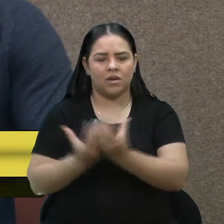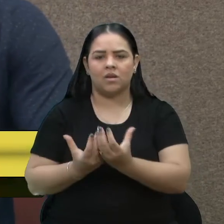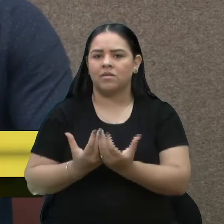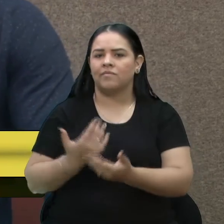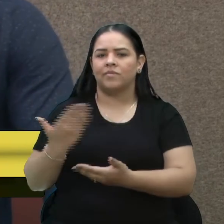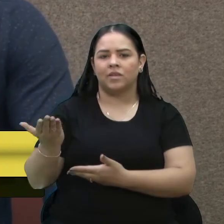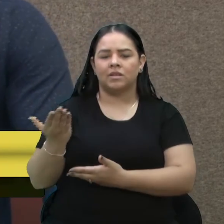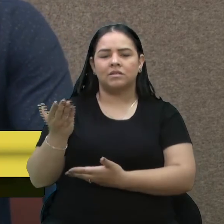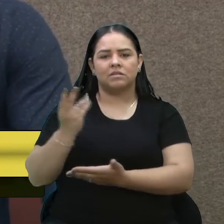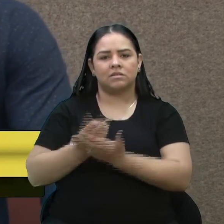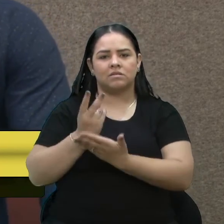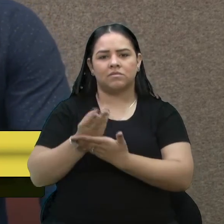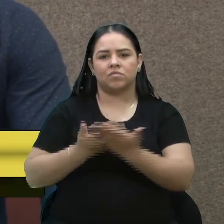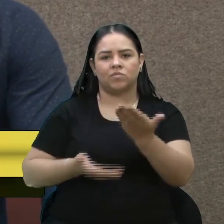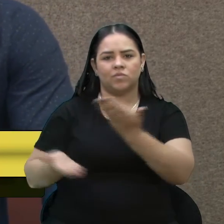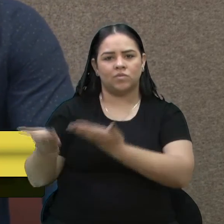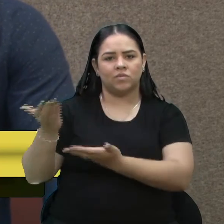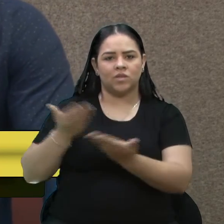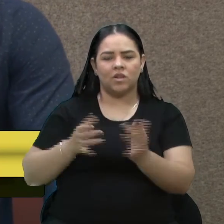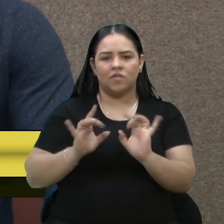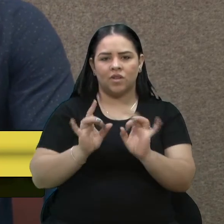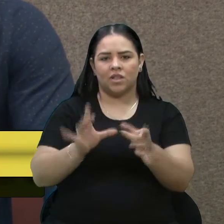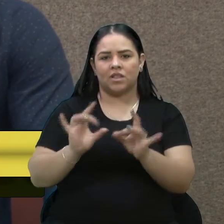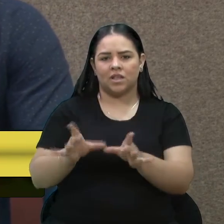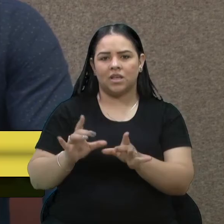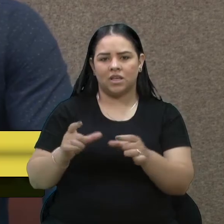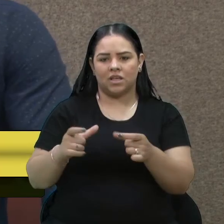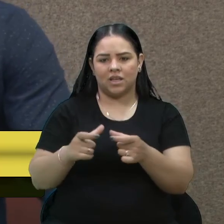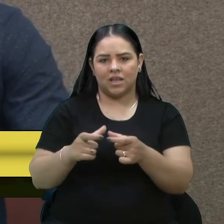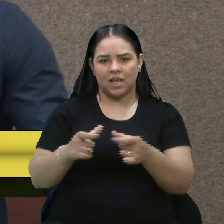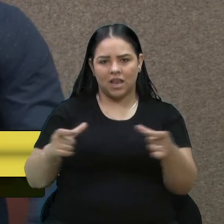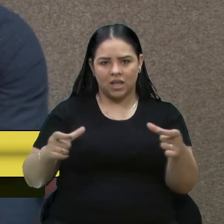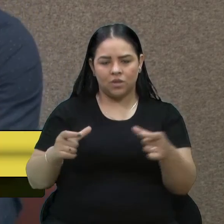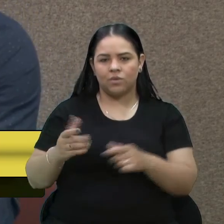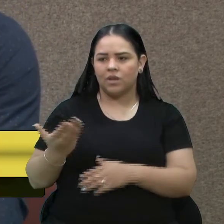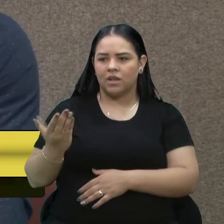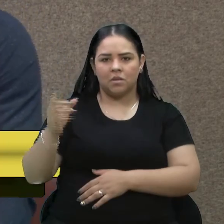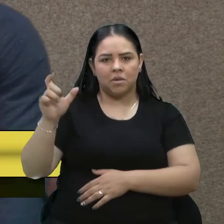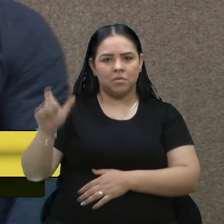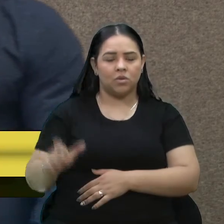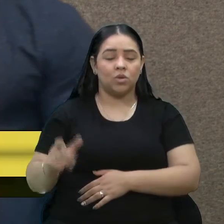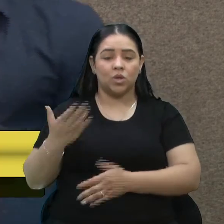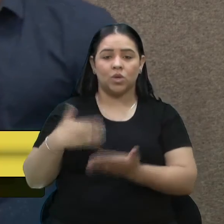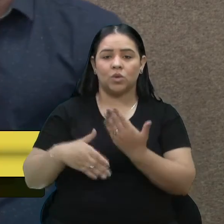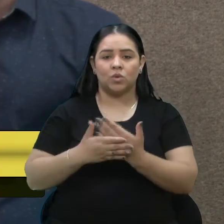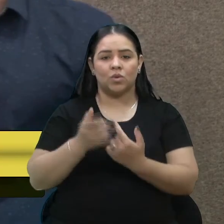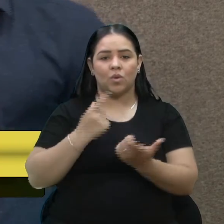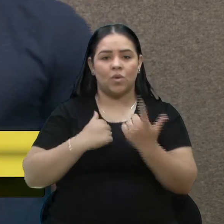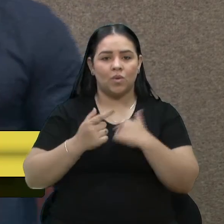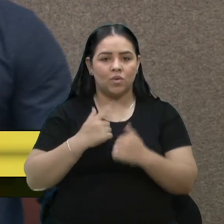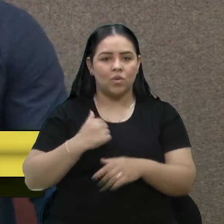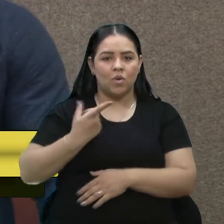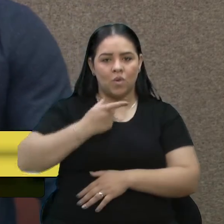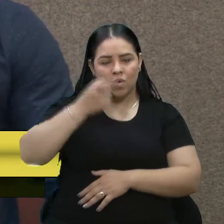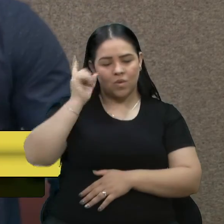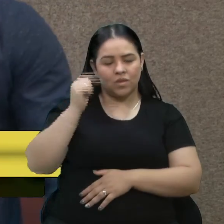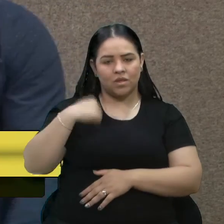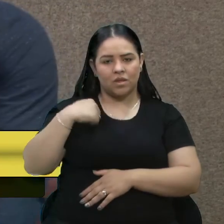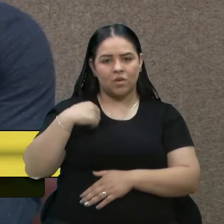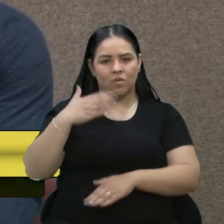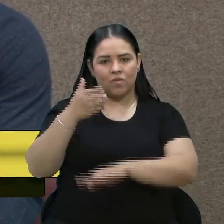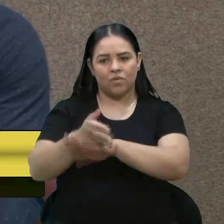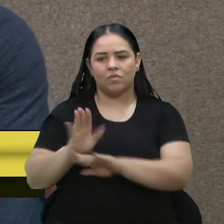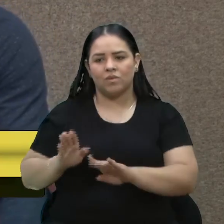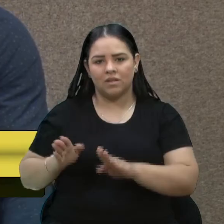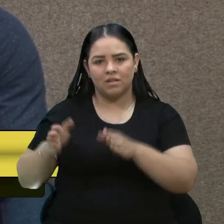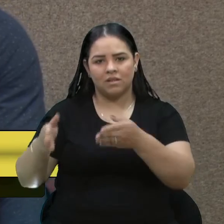engajava na venda de ingressos, era um rapaz bem quisto, ontem fui no velório desse